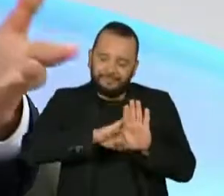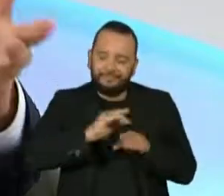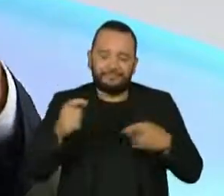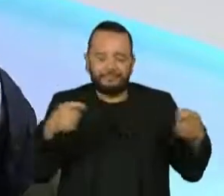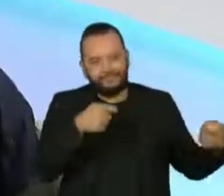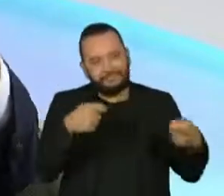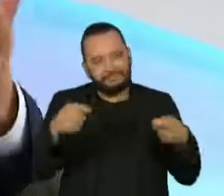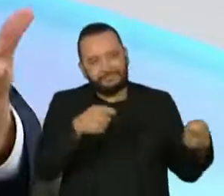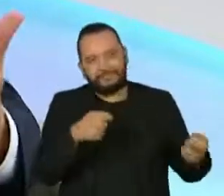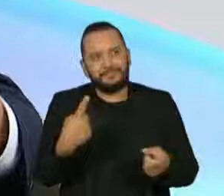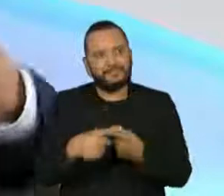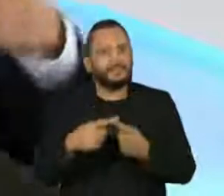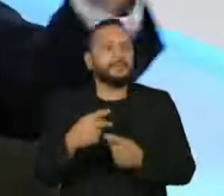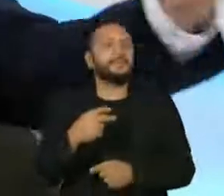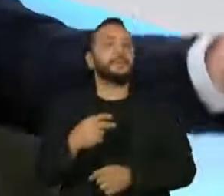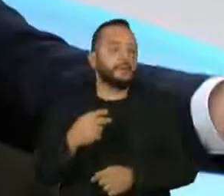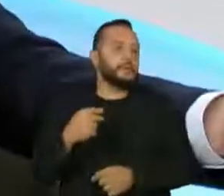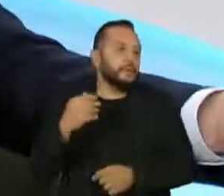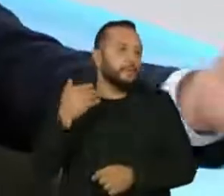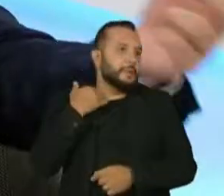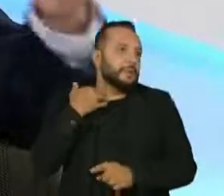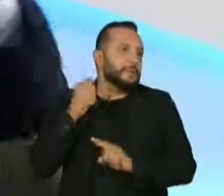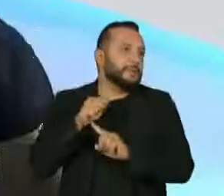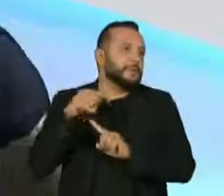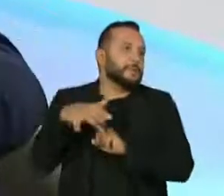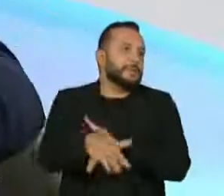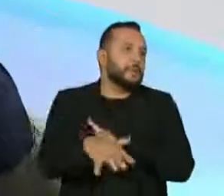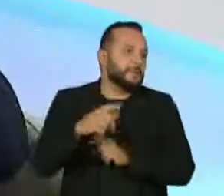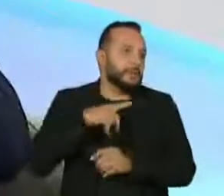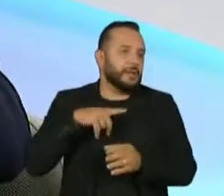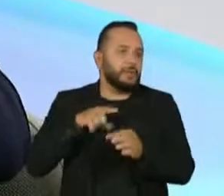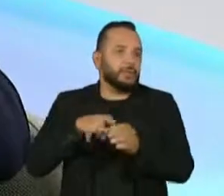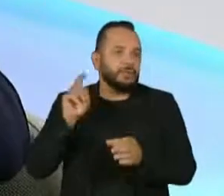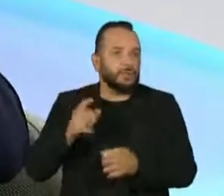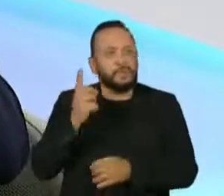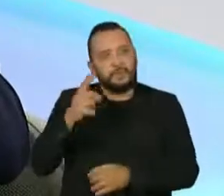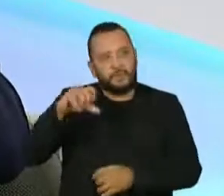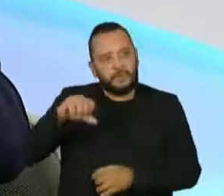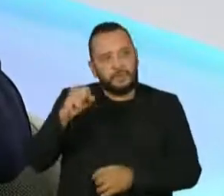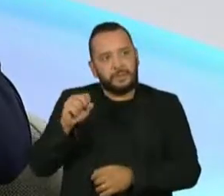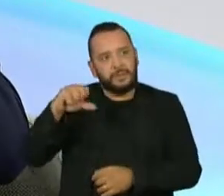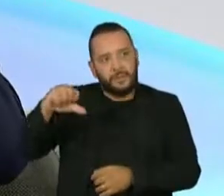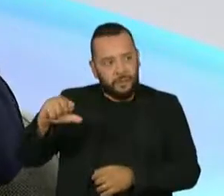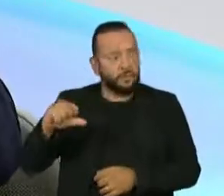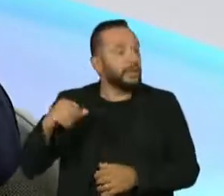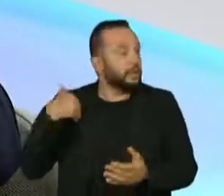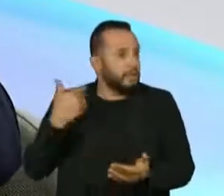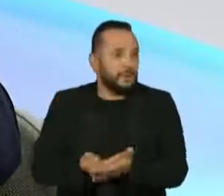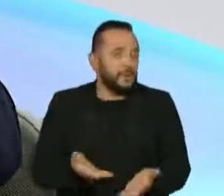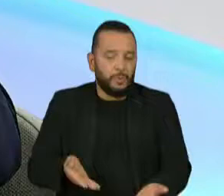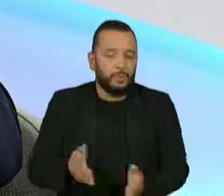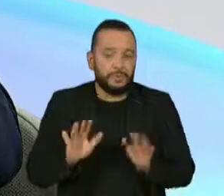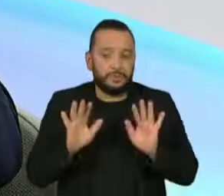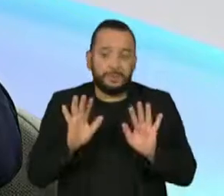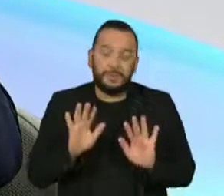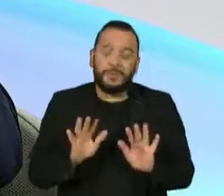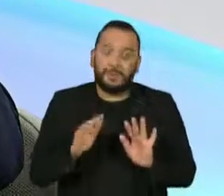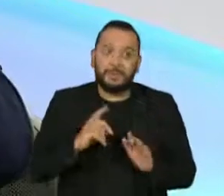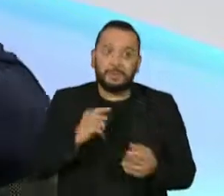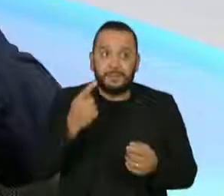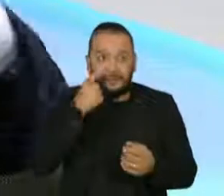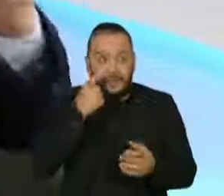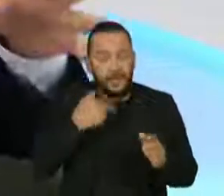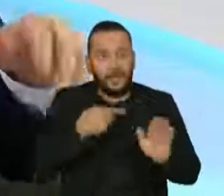o Banco Central tem autonomia desde 1999, agora a questão da independência, mas a gente tem que ir nos relatórios